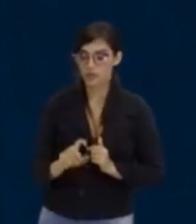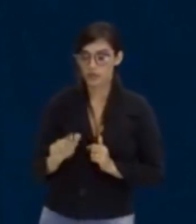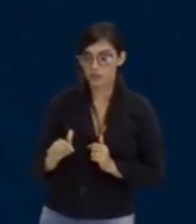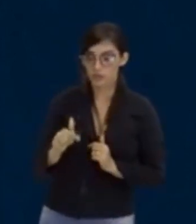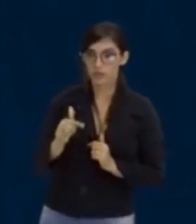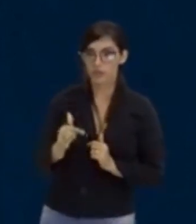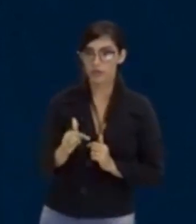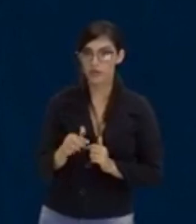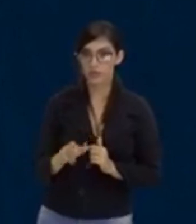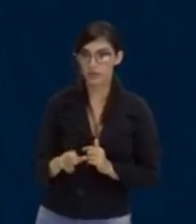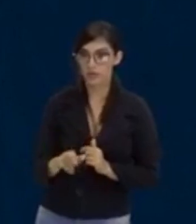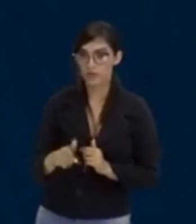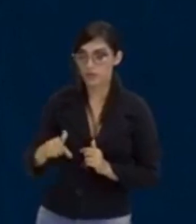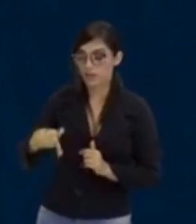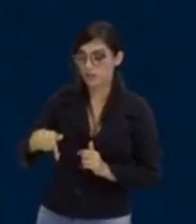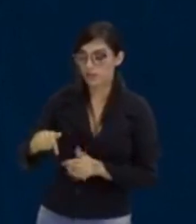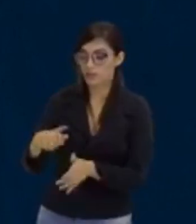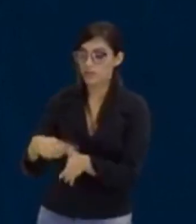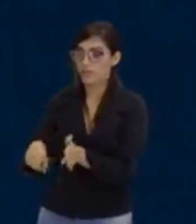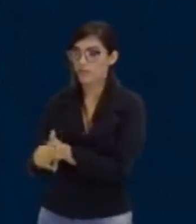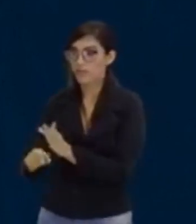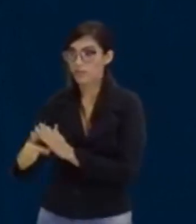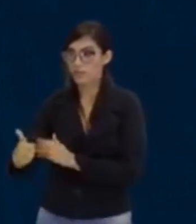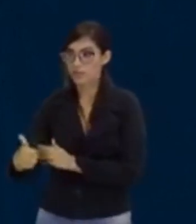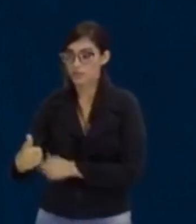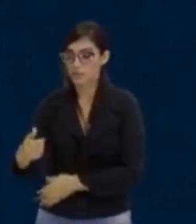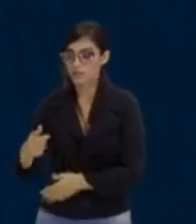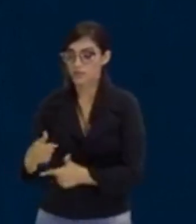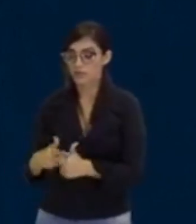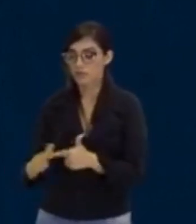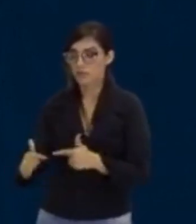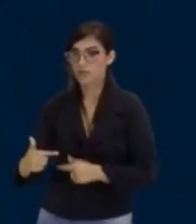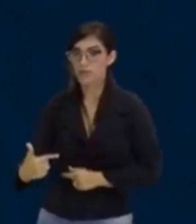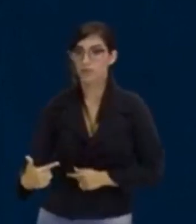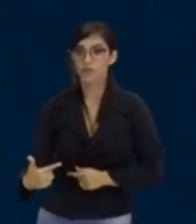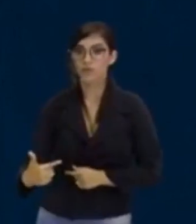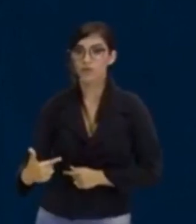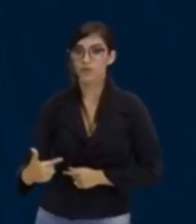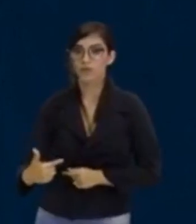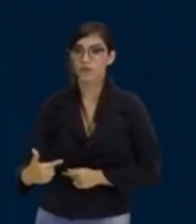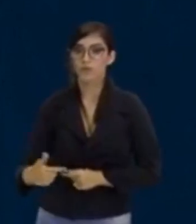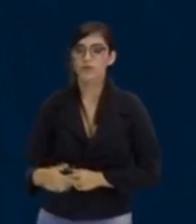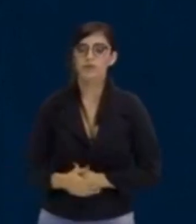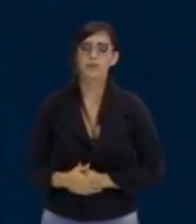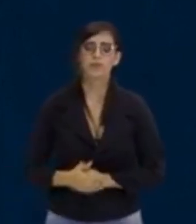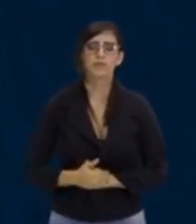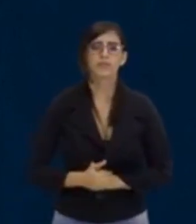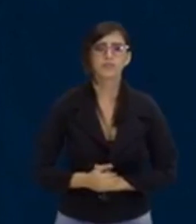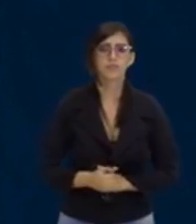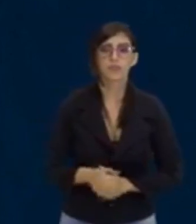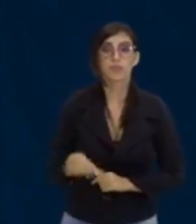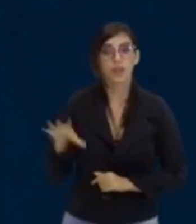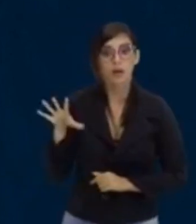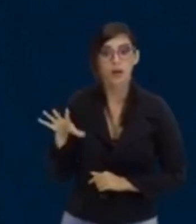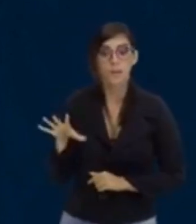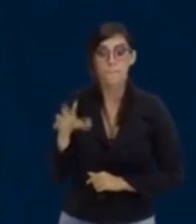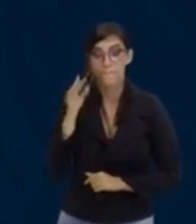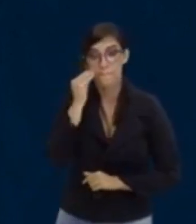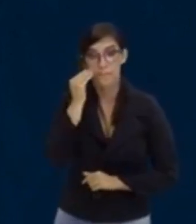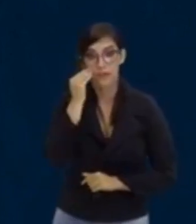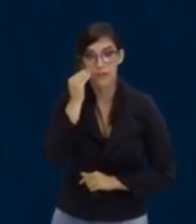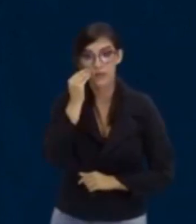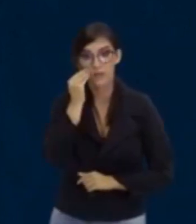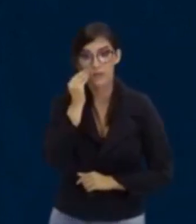menos 1, sobre 2. E aí, o acontece? Faz aí comigo, fala junto comigo aí, fala para quem está do teu lado assistindo essa aula.